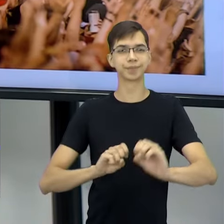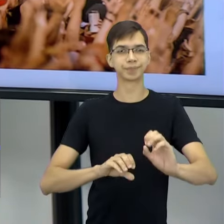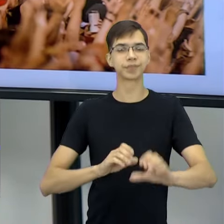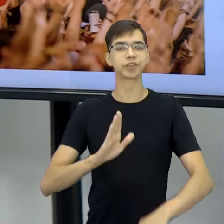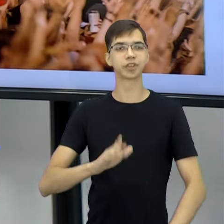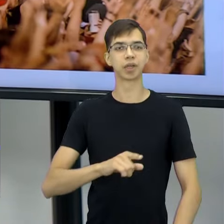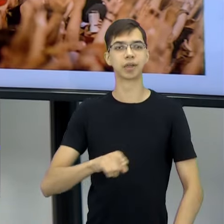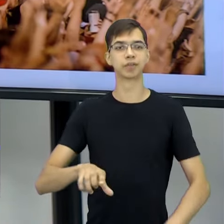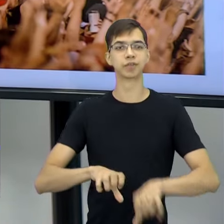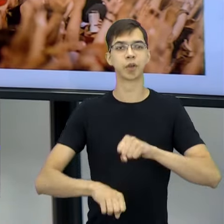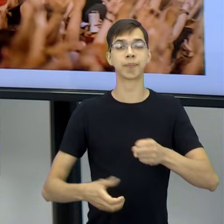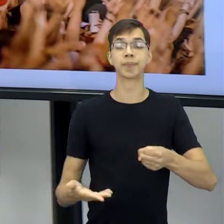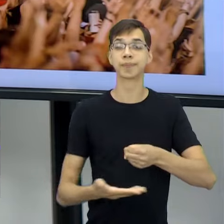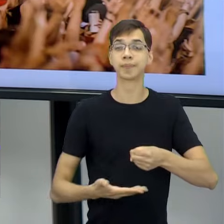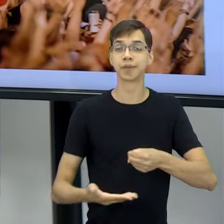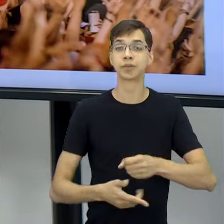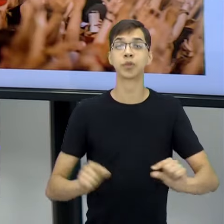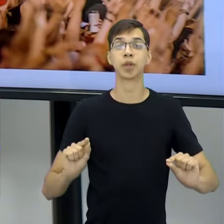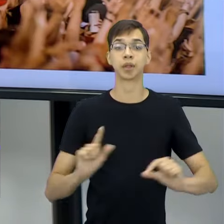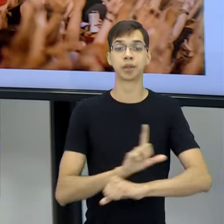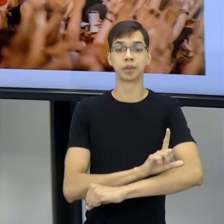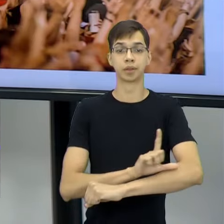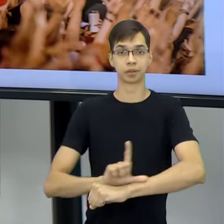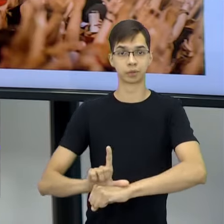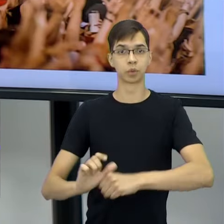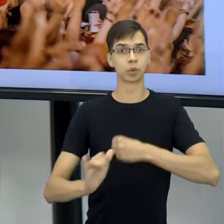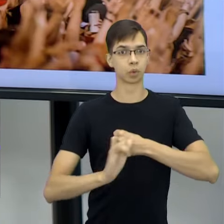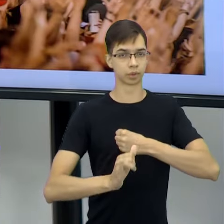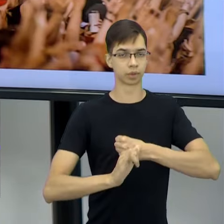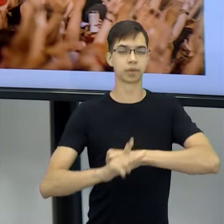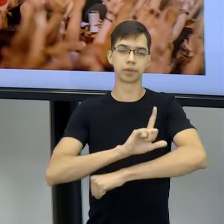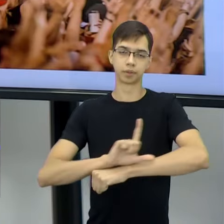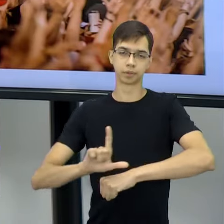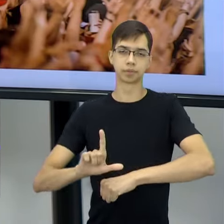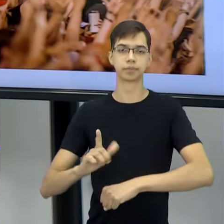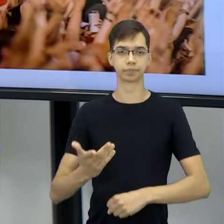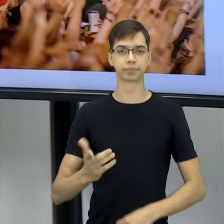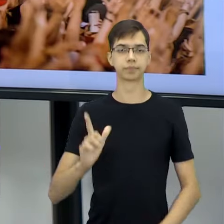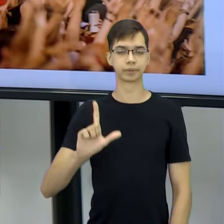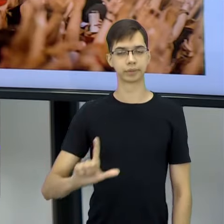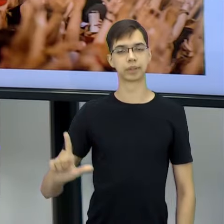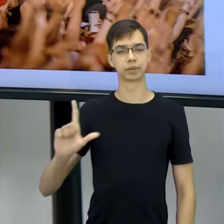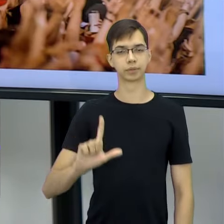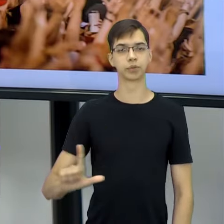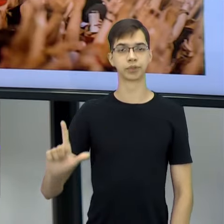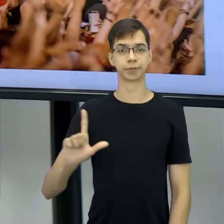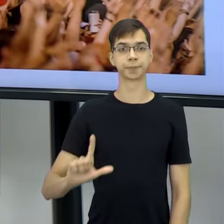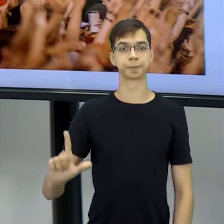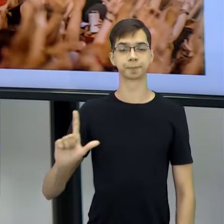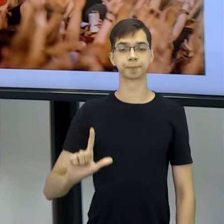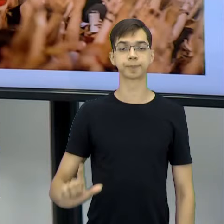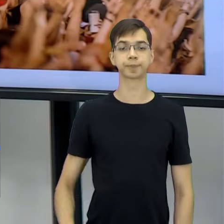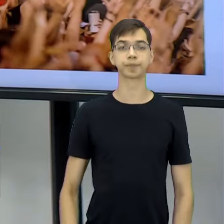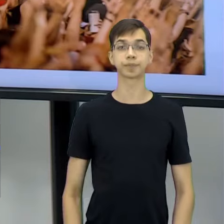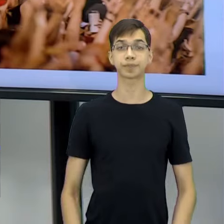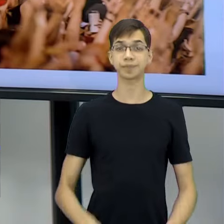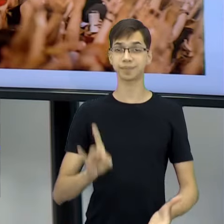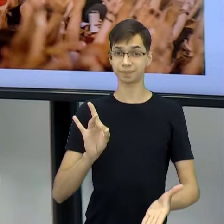geral básica. A literatura, e crônica é literatura, né? Certo. A literatura não é a realidade, ela é a